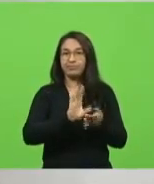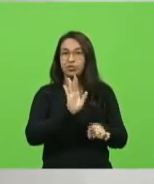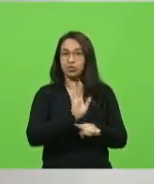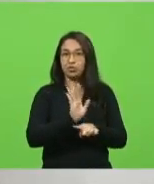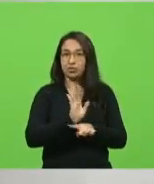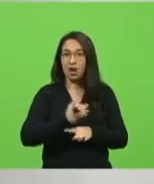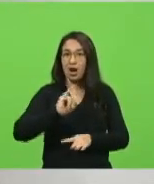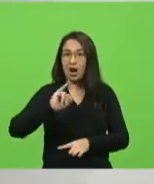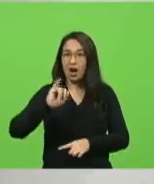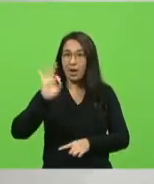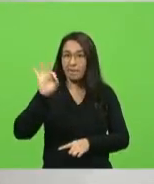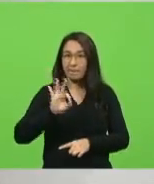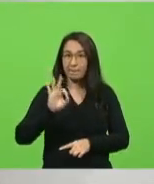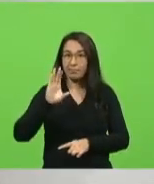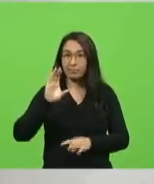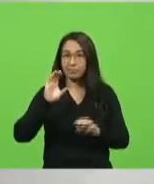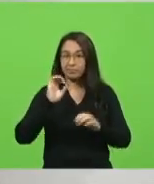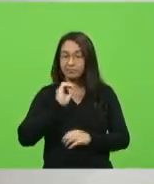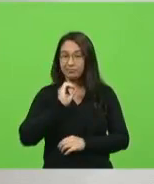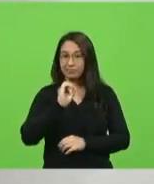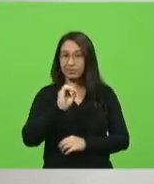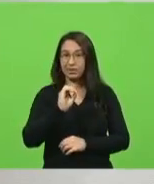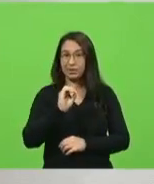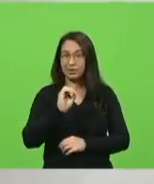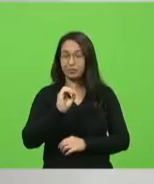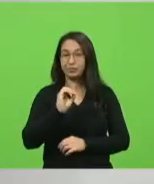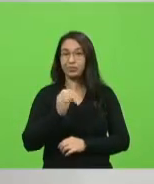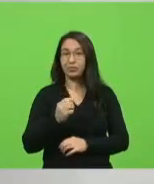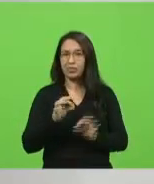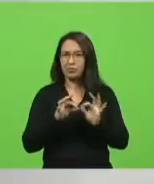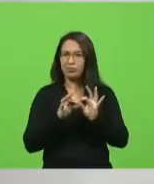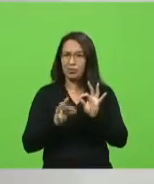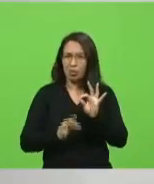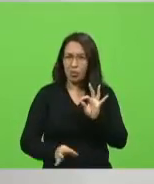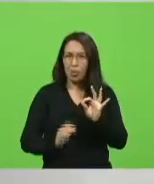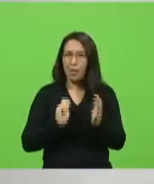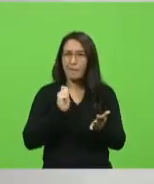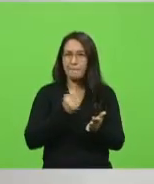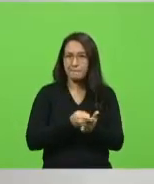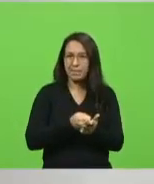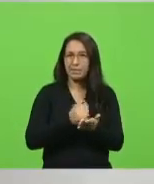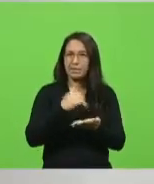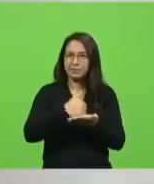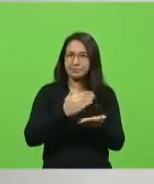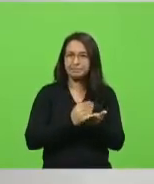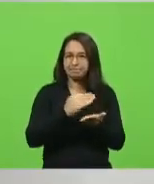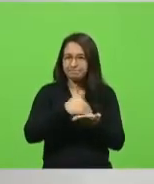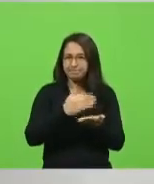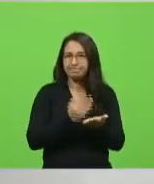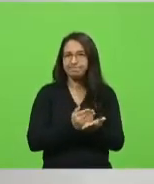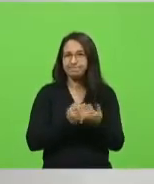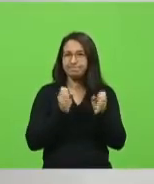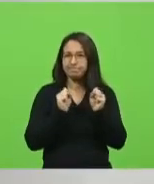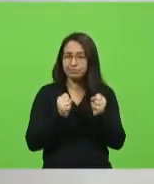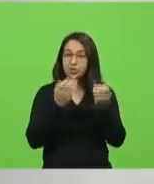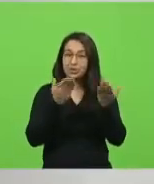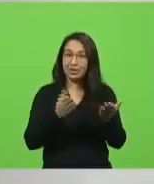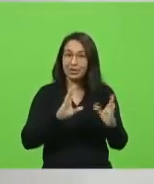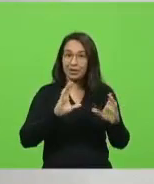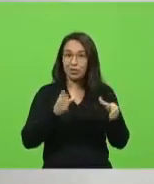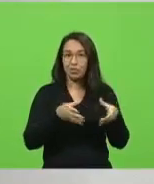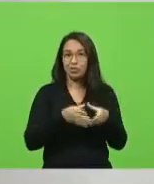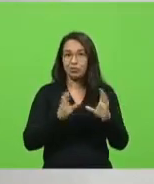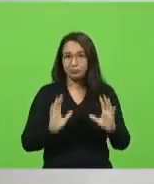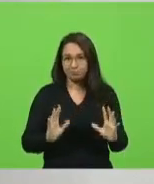e com longo prazo de pagamento, com longo prazo de carência para o segmento de evento. E é essa